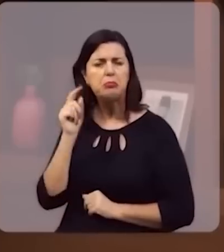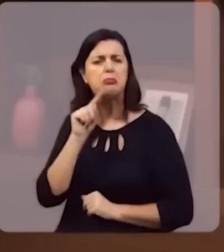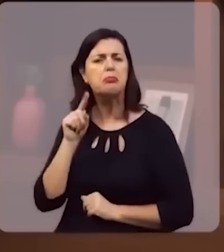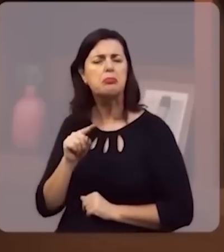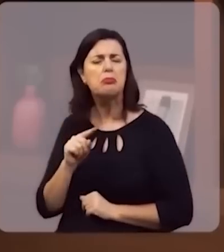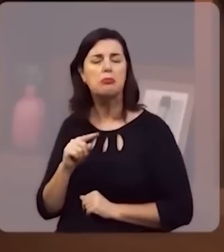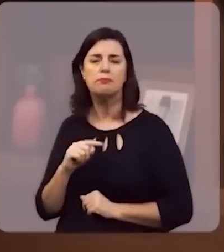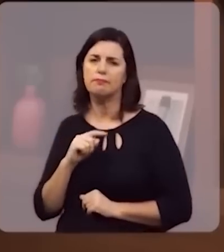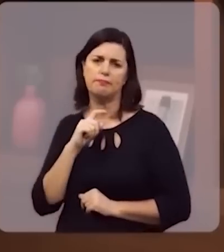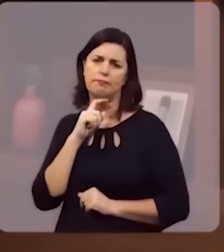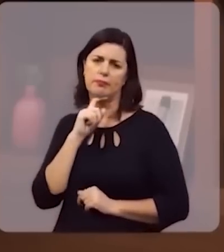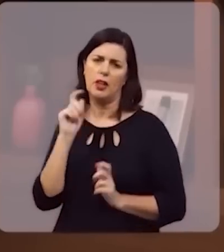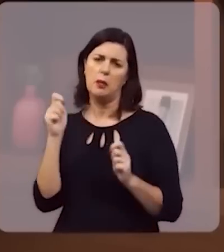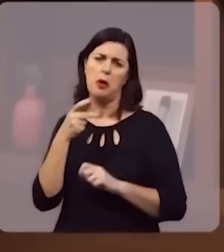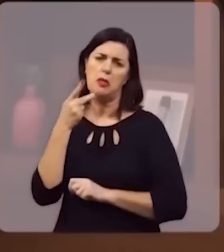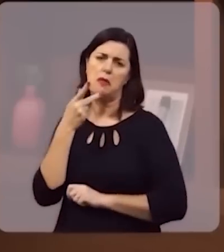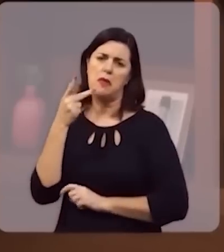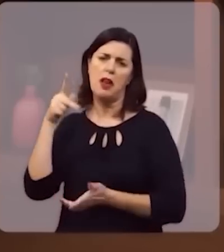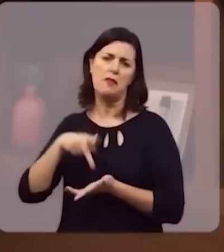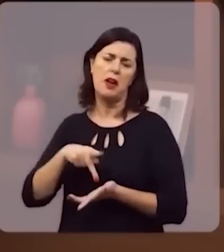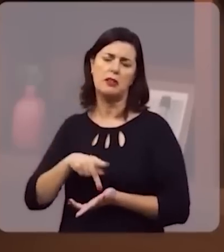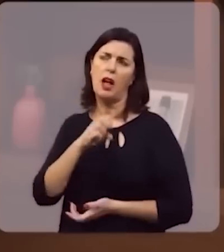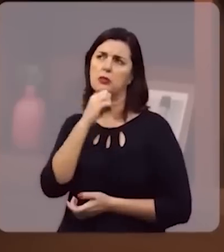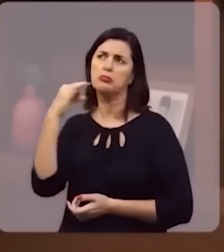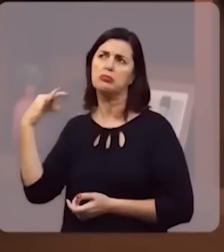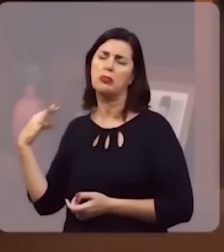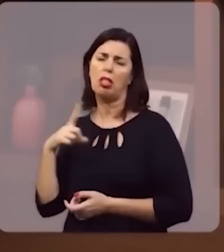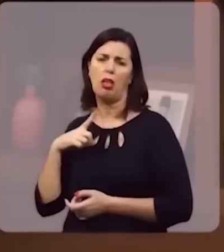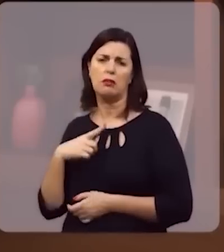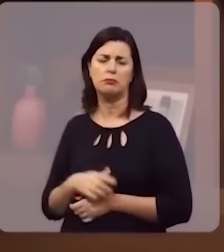E nenhum de nós é capaz de dizer exatamente quantas são.